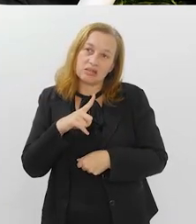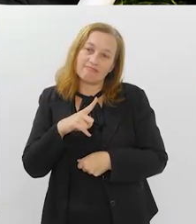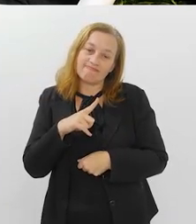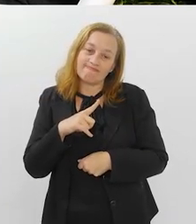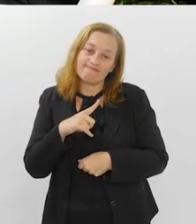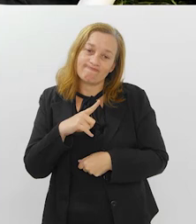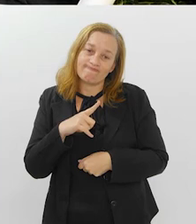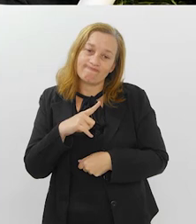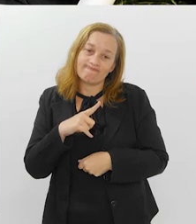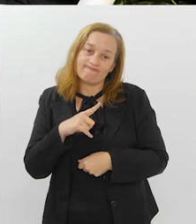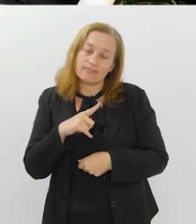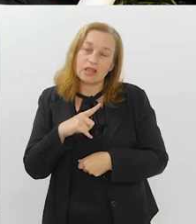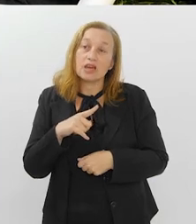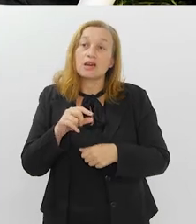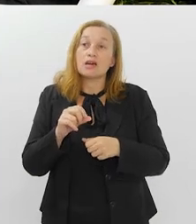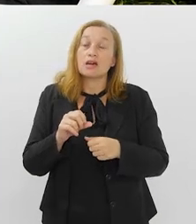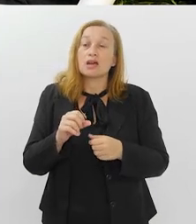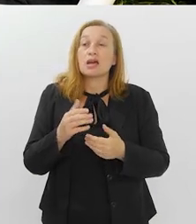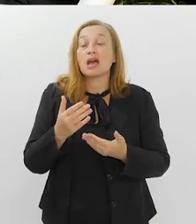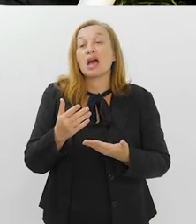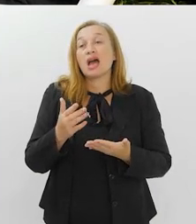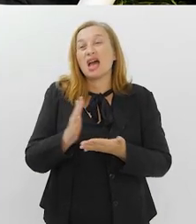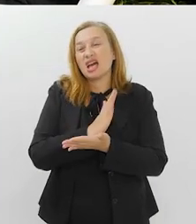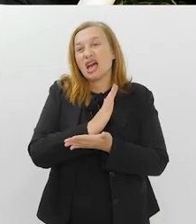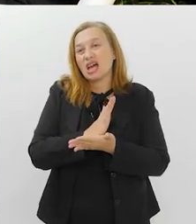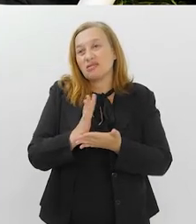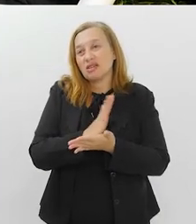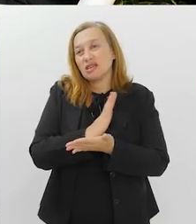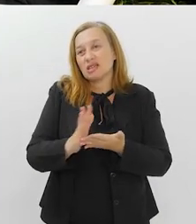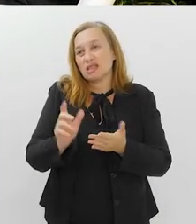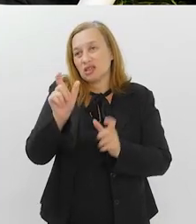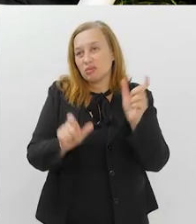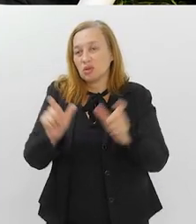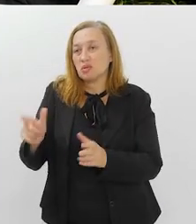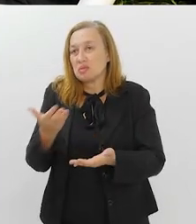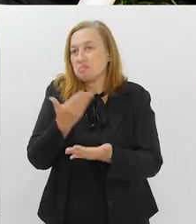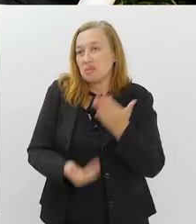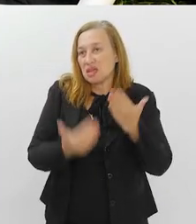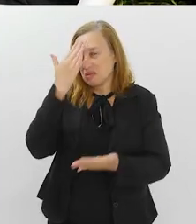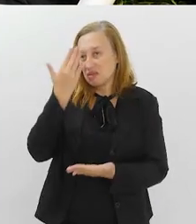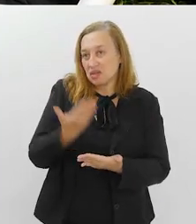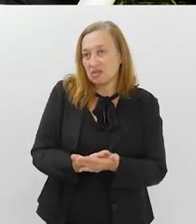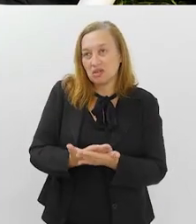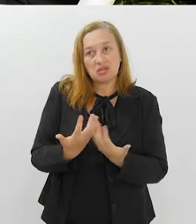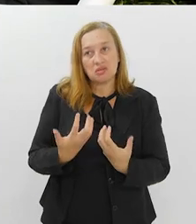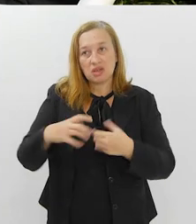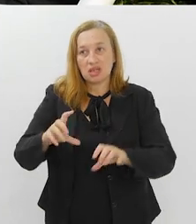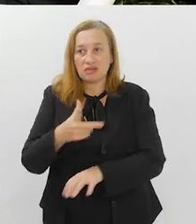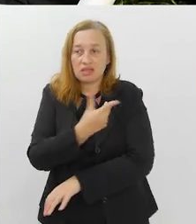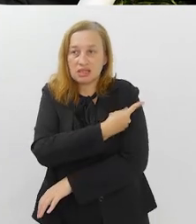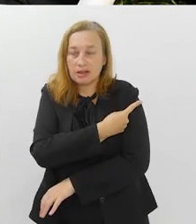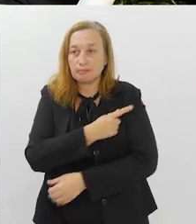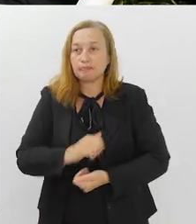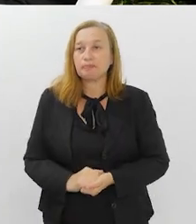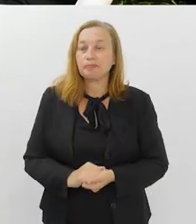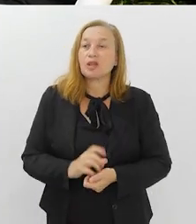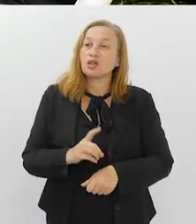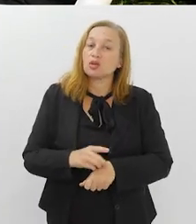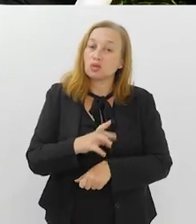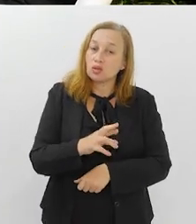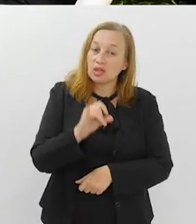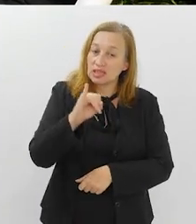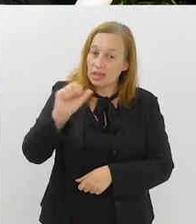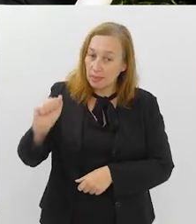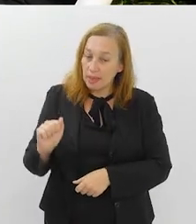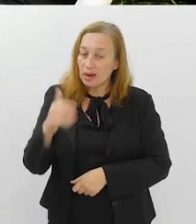realmente faz com que as pessoas percam a confiança e muitas vão deixar de se vacinar. Tá bem,